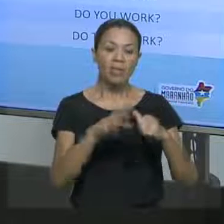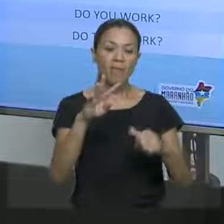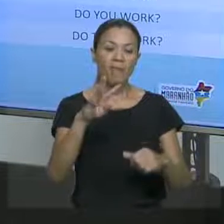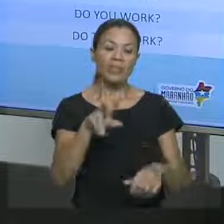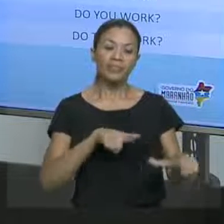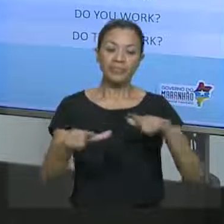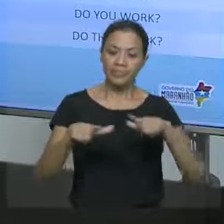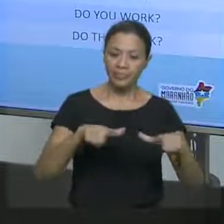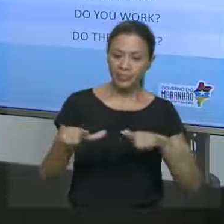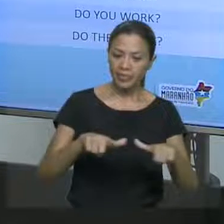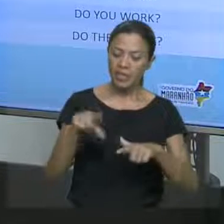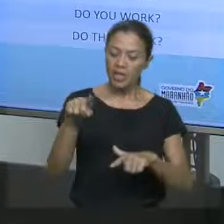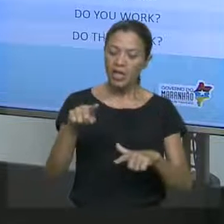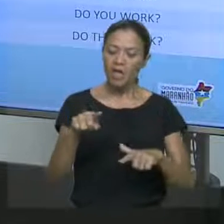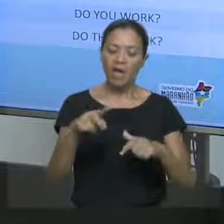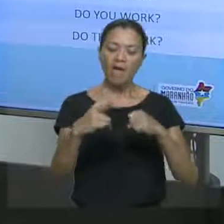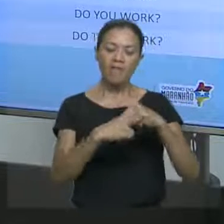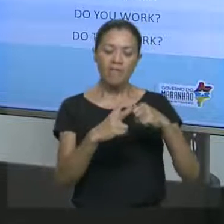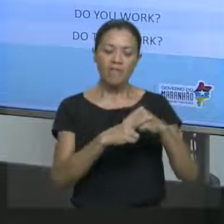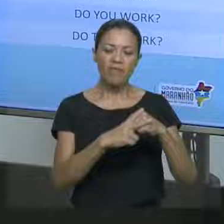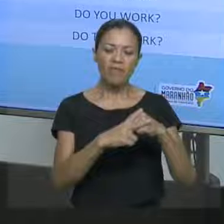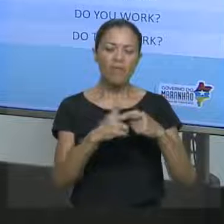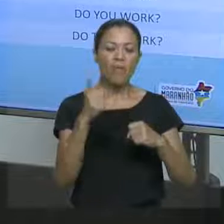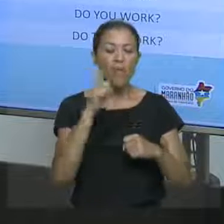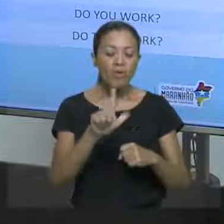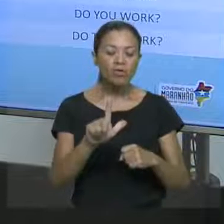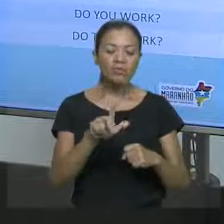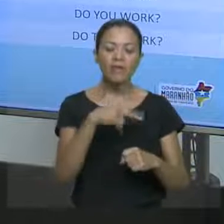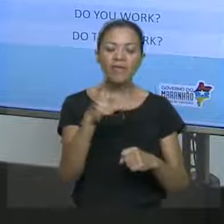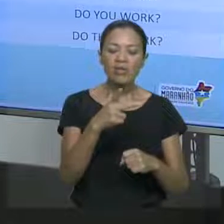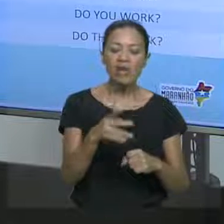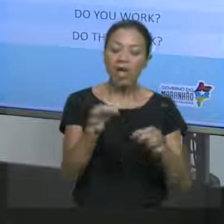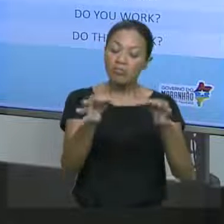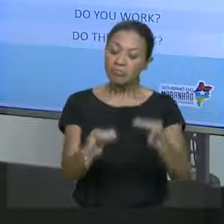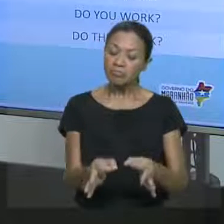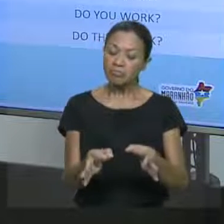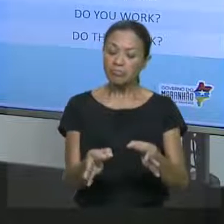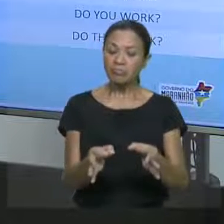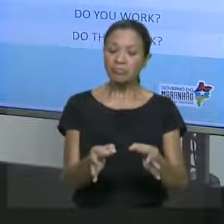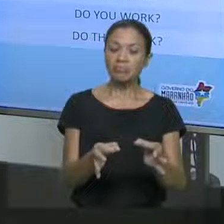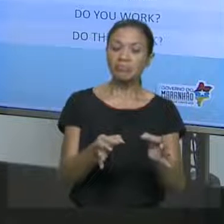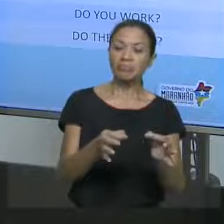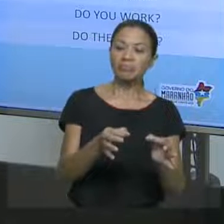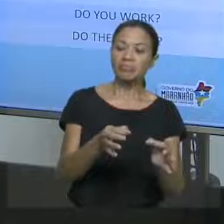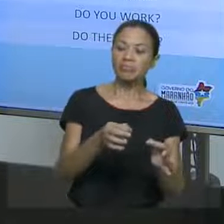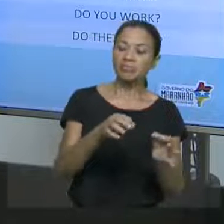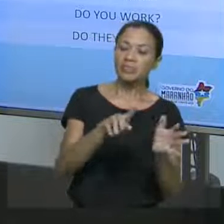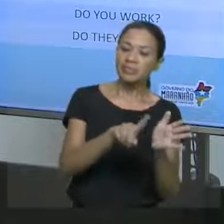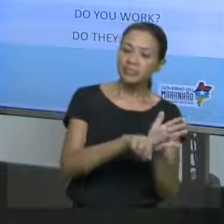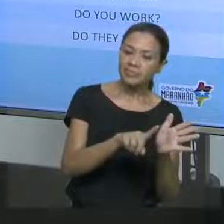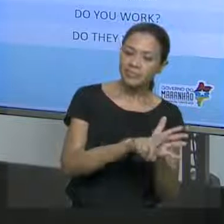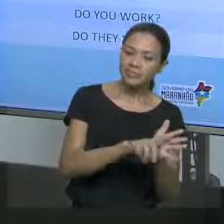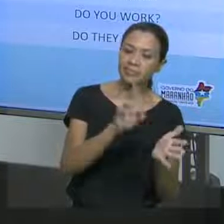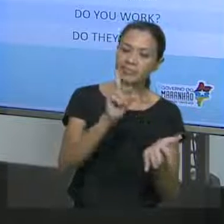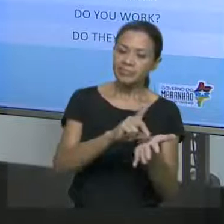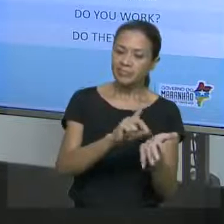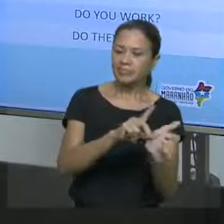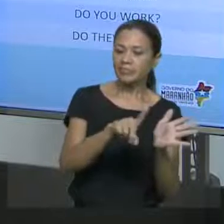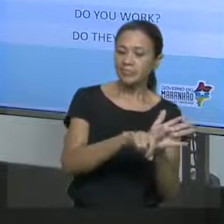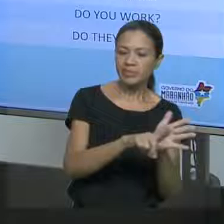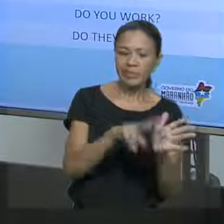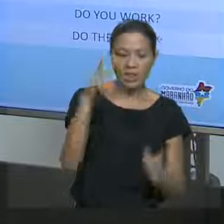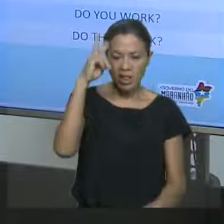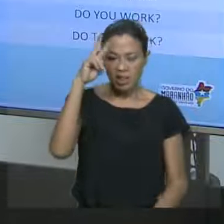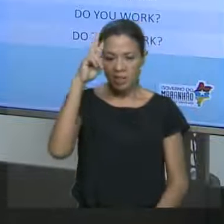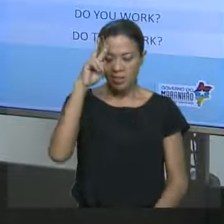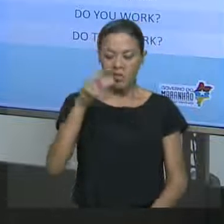Então, para você conjugar um verbo, ele é conjugado na forma affirmative, affirmative, negative, interrogative, ok? Lembrando